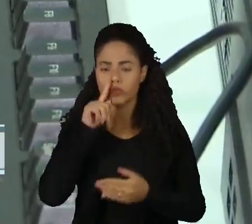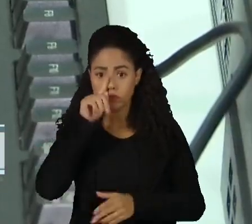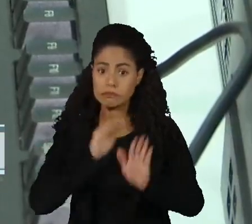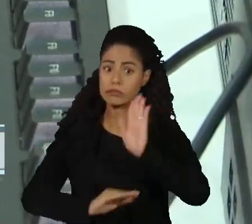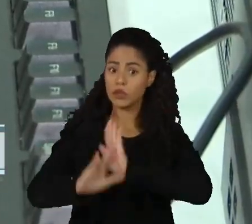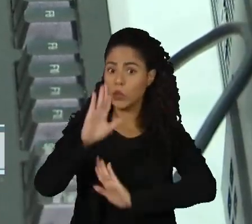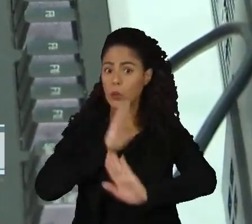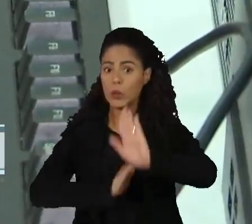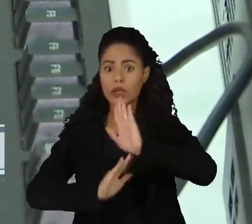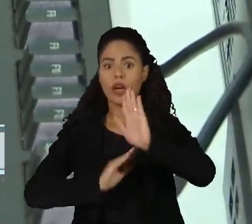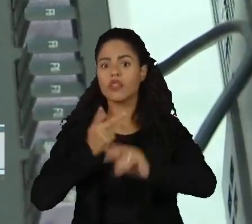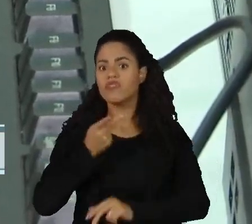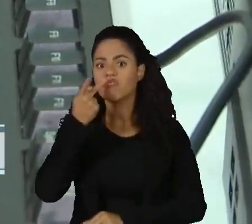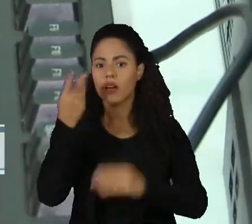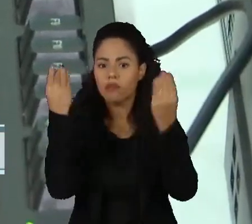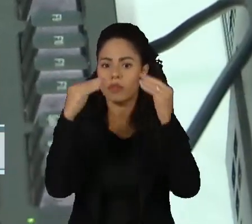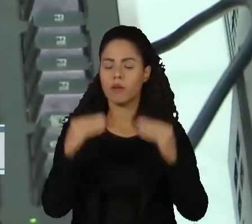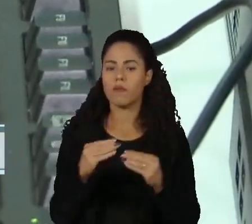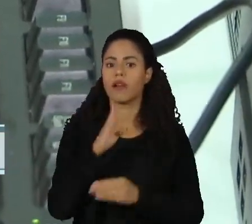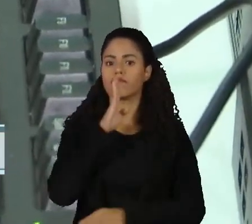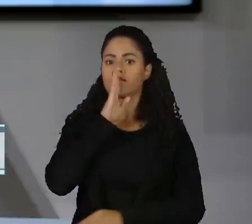com o que falam ou postam na internet.